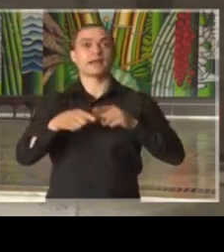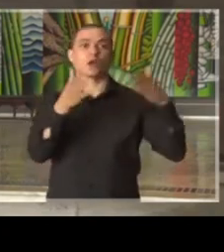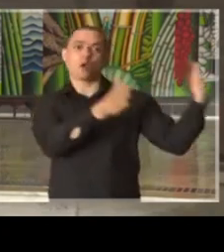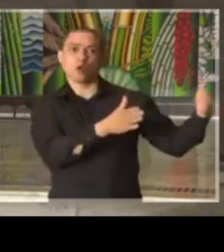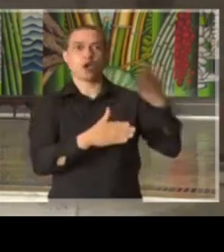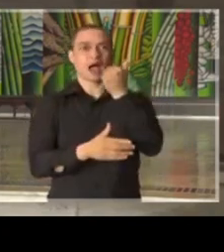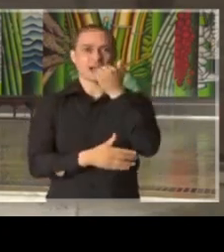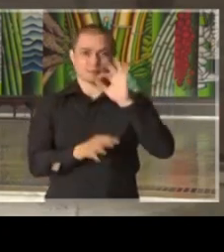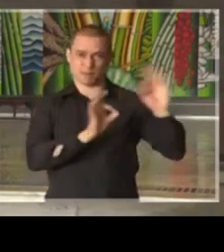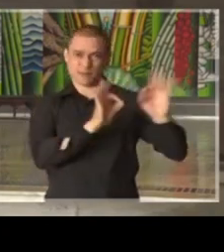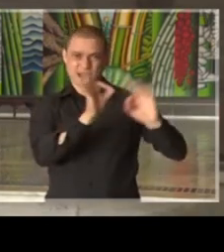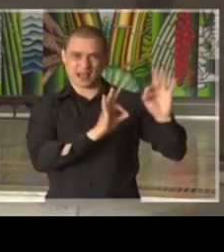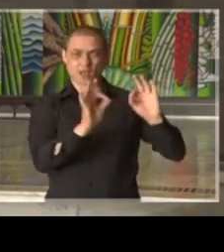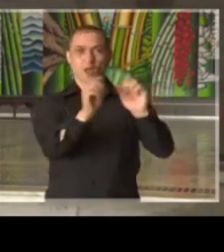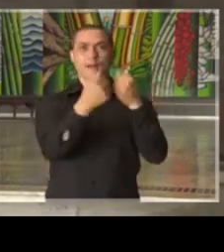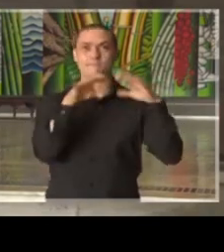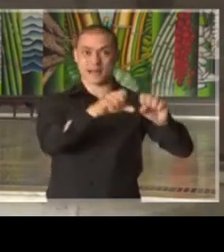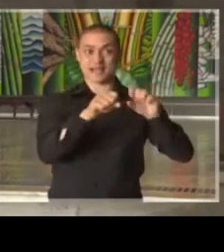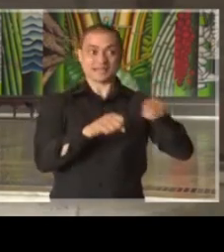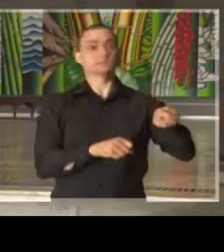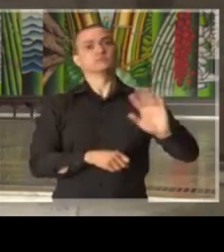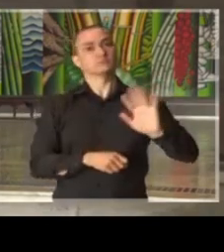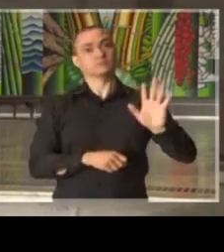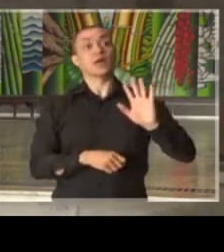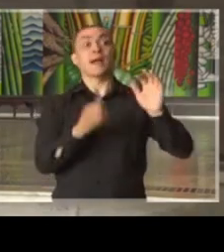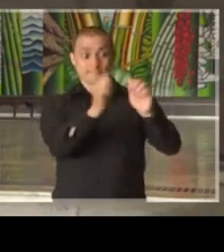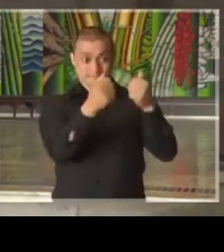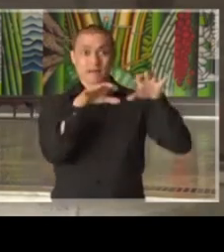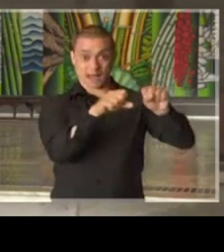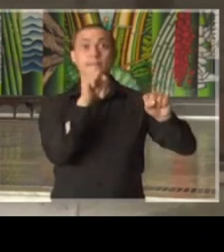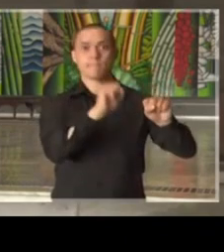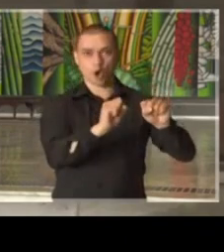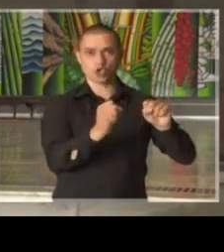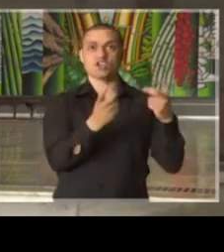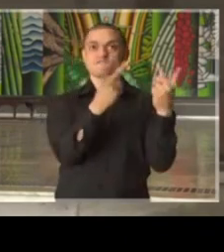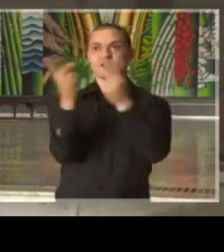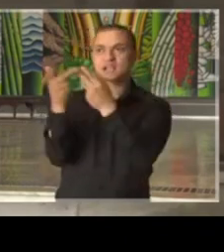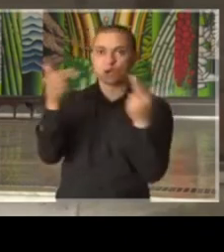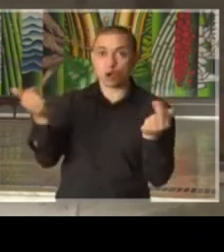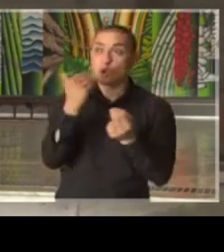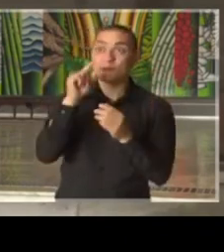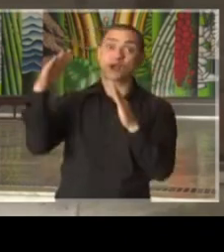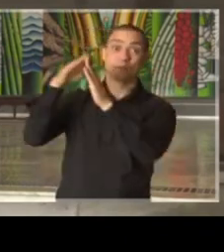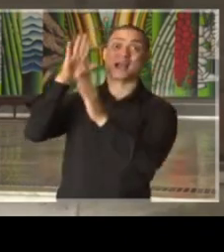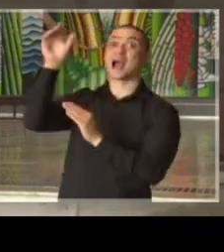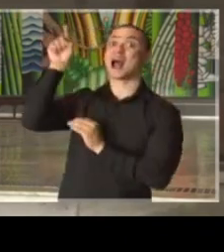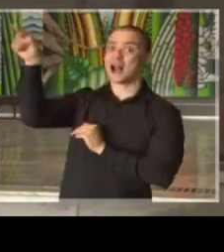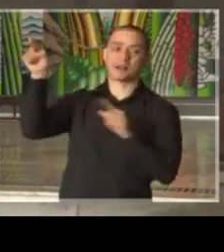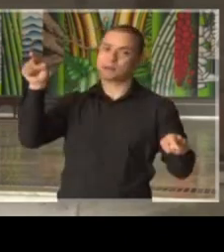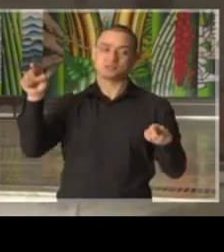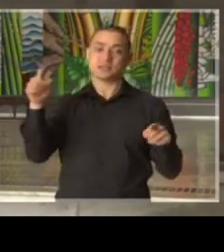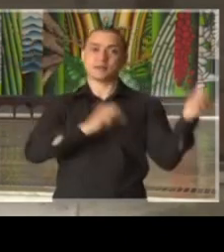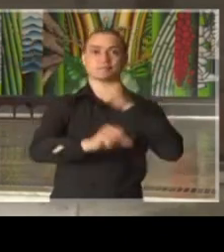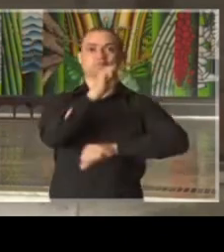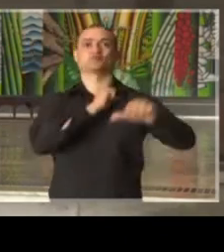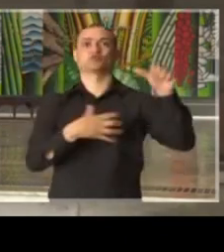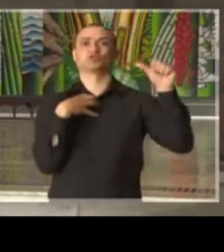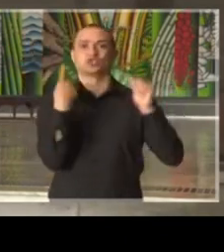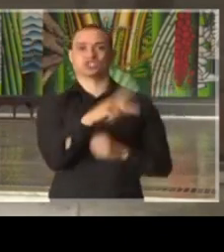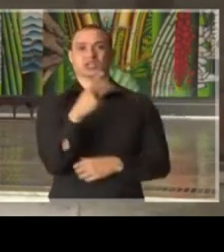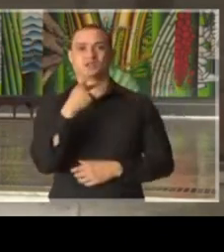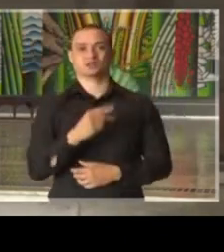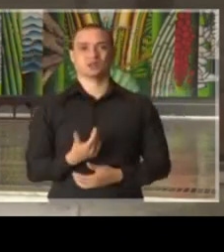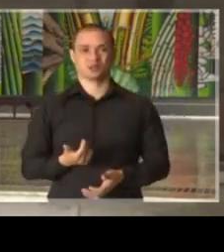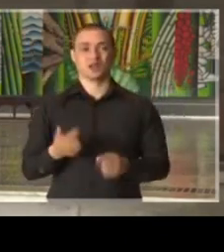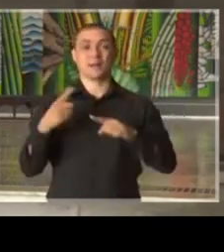alimentação preparada de padarias, sofrerão ao longo desse período do coronavírus, obviamente, uma transformação. O